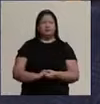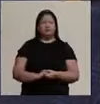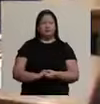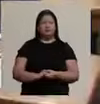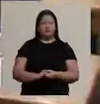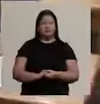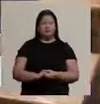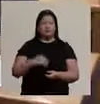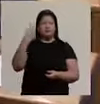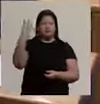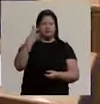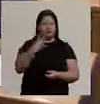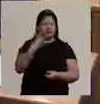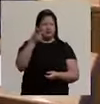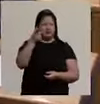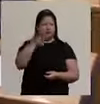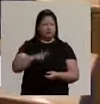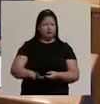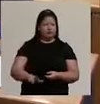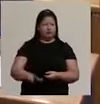Quarta vez que eu estou pedindo.